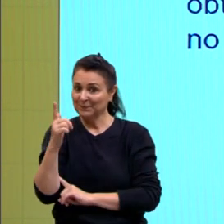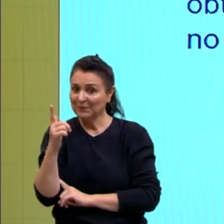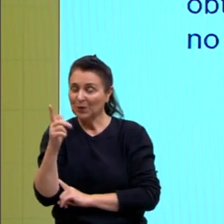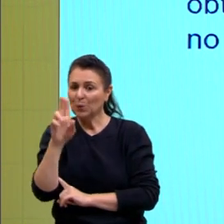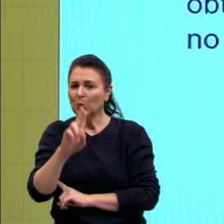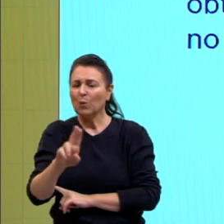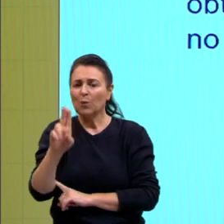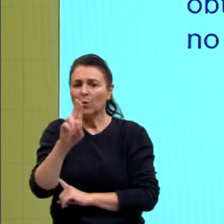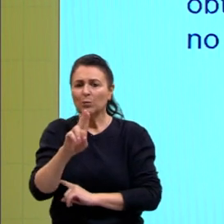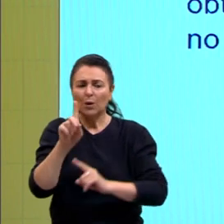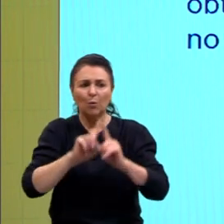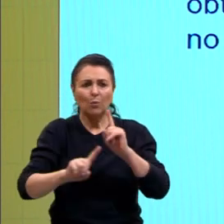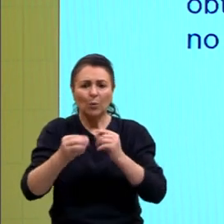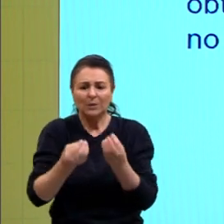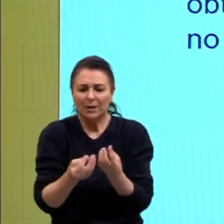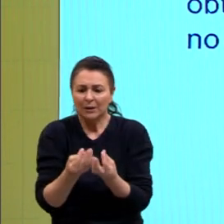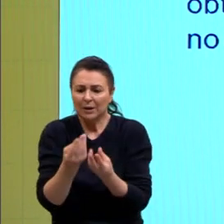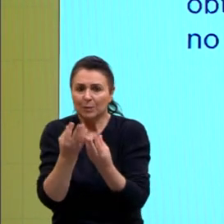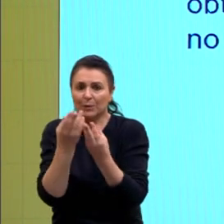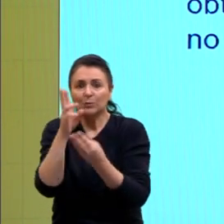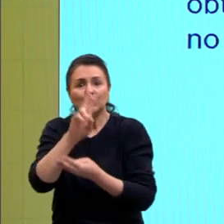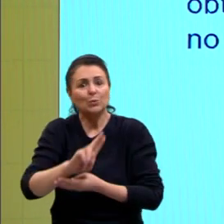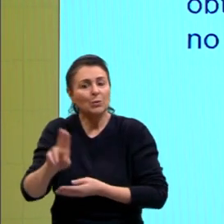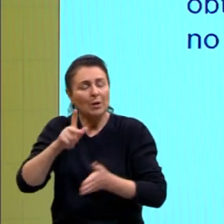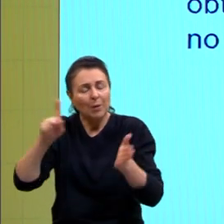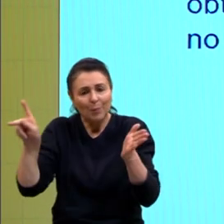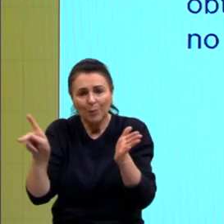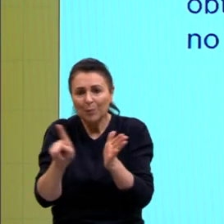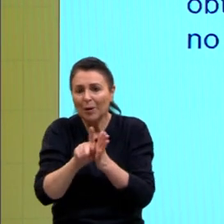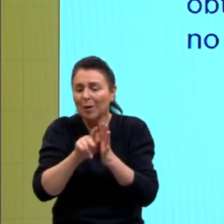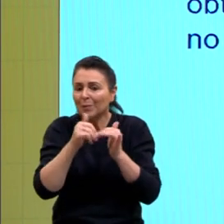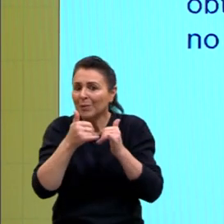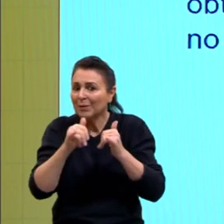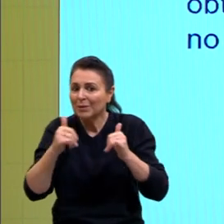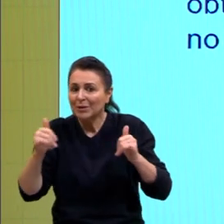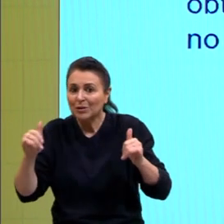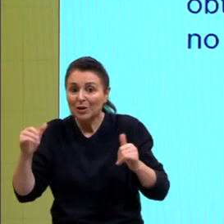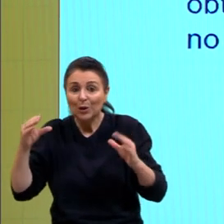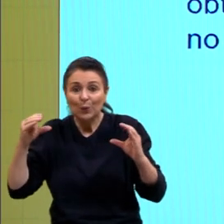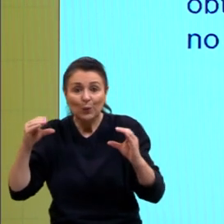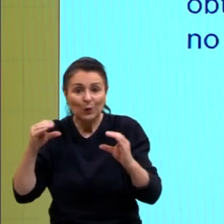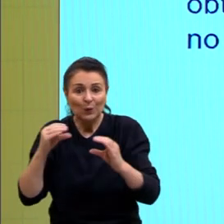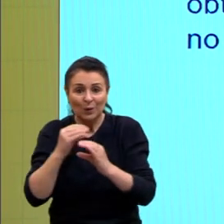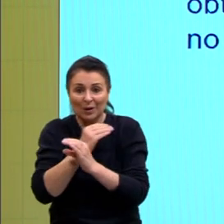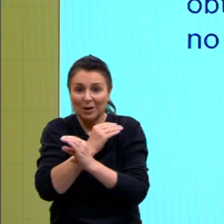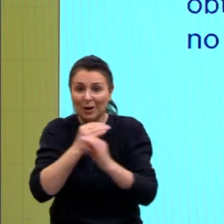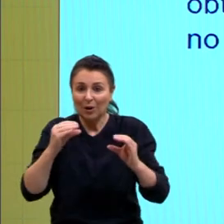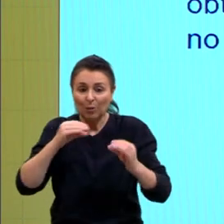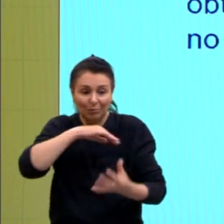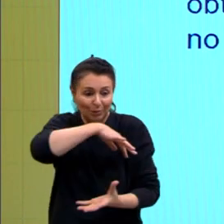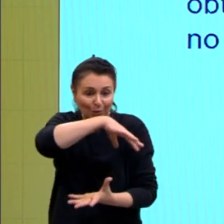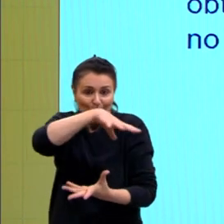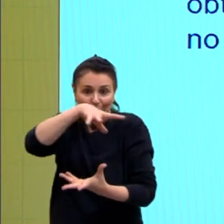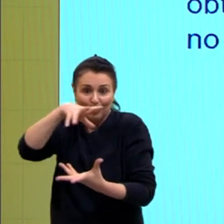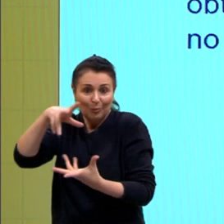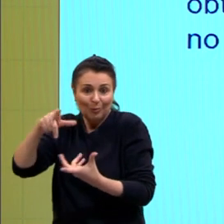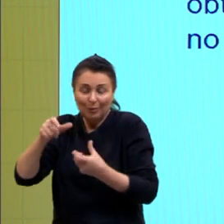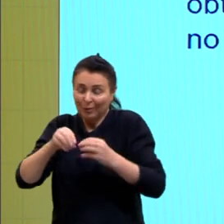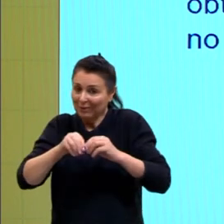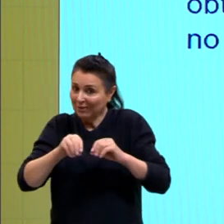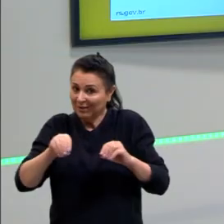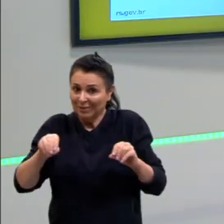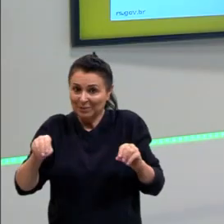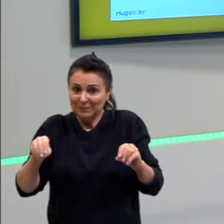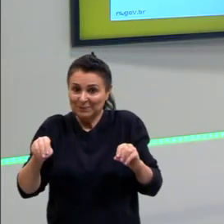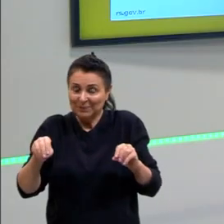alguma coisa que eu esteja queimando, vou usar a própria energia calorífica, né, do planeta Terra, tá? E aí